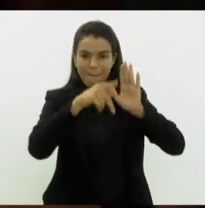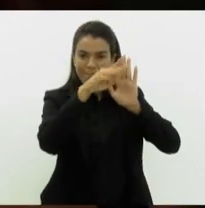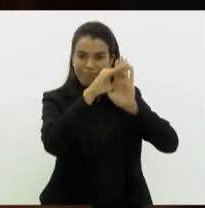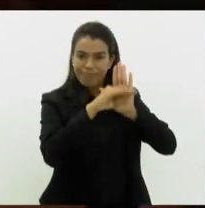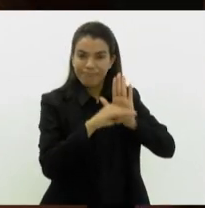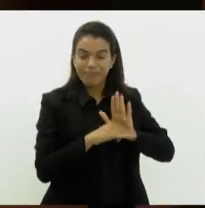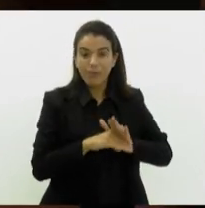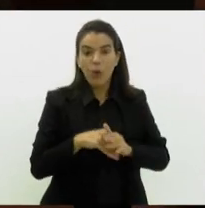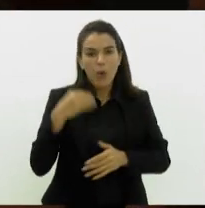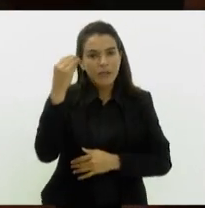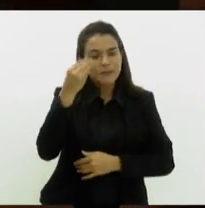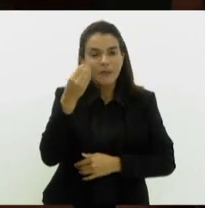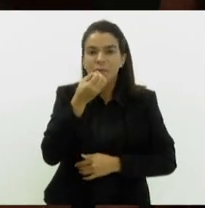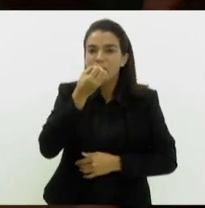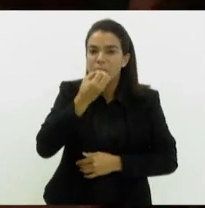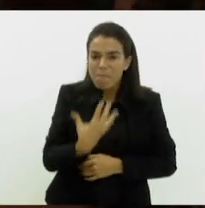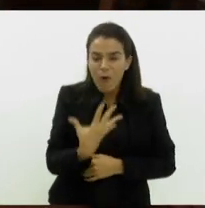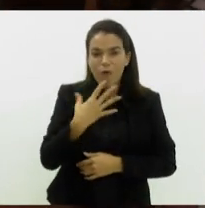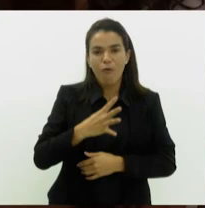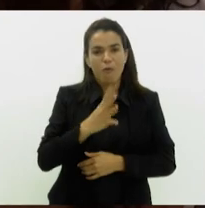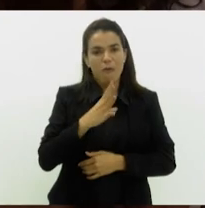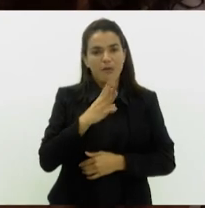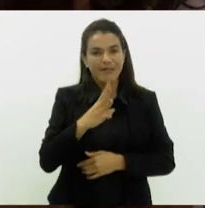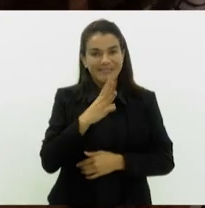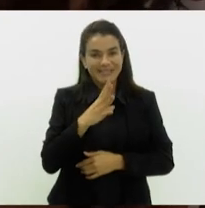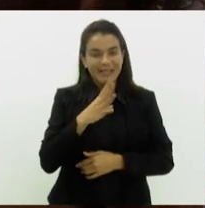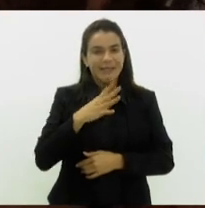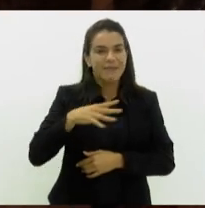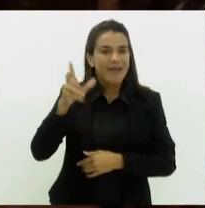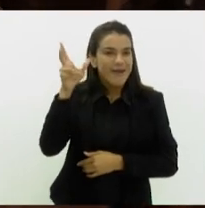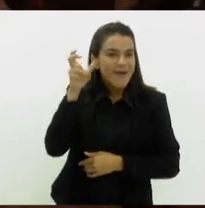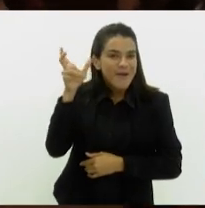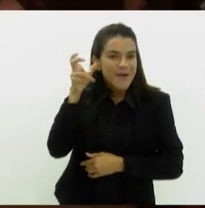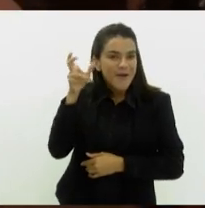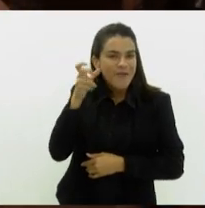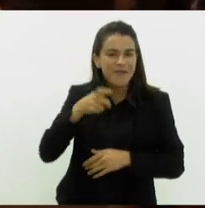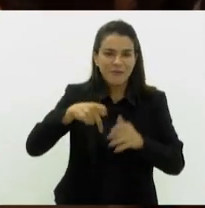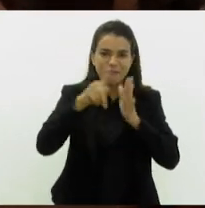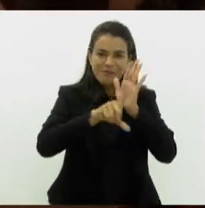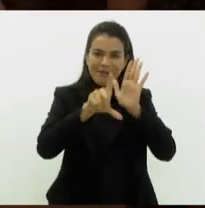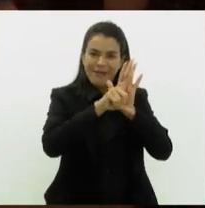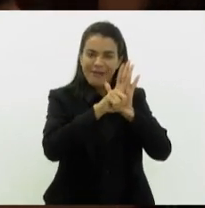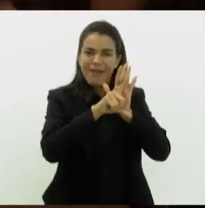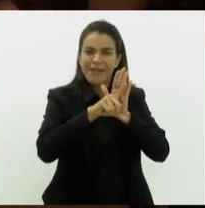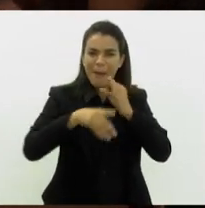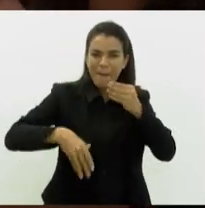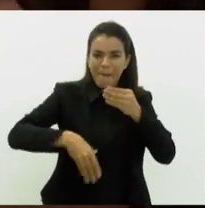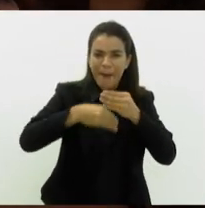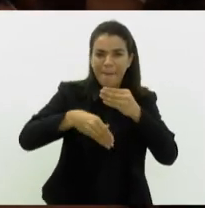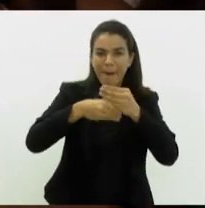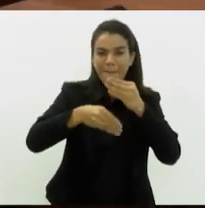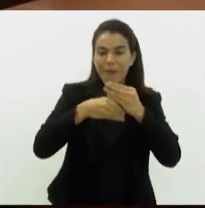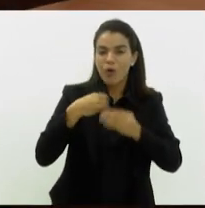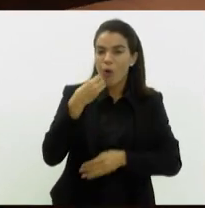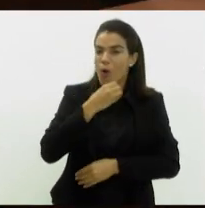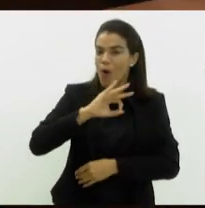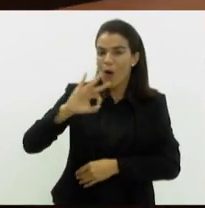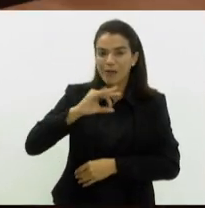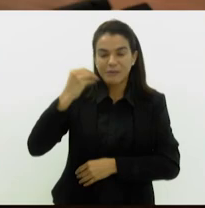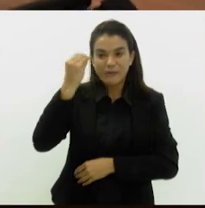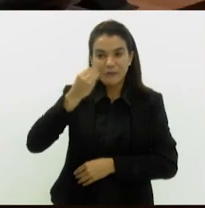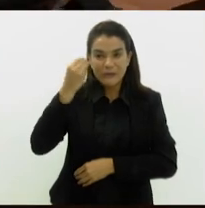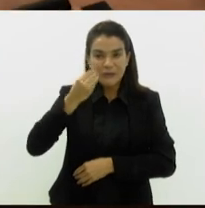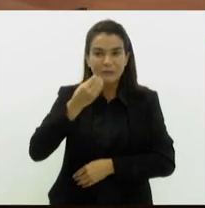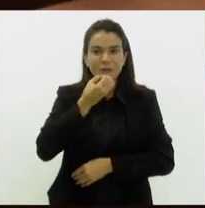É uma experiência muito válida estar conhecendo isso aqui, estar ouvindo tudo isso aqui, os projetos que estão sendo implementados e foi uma ótima experiência. Eu achei uma